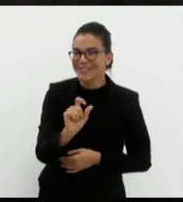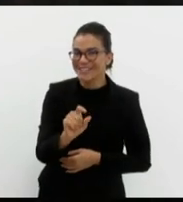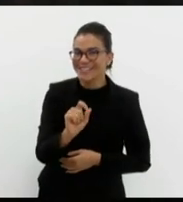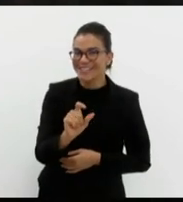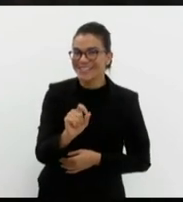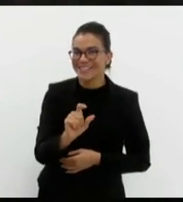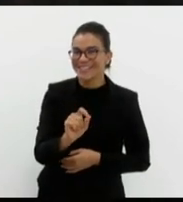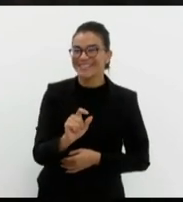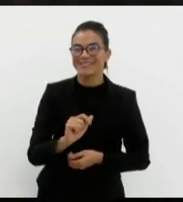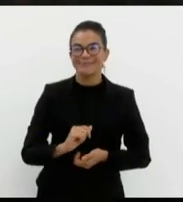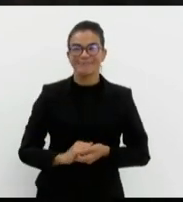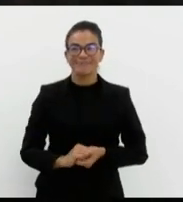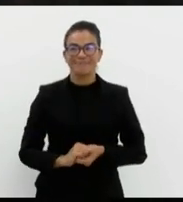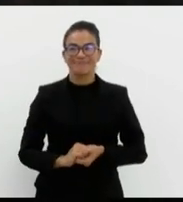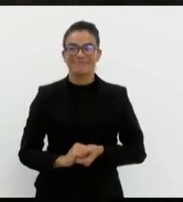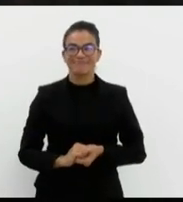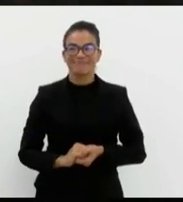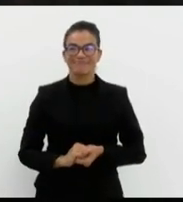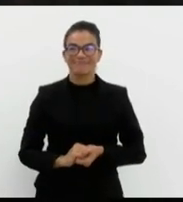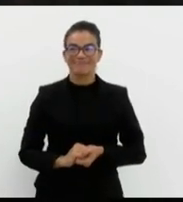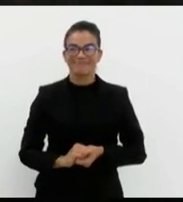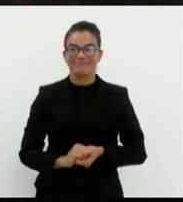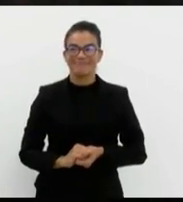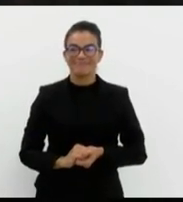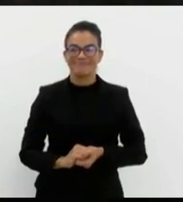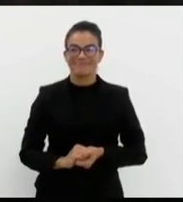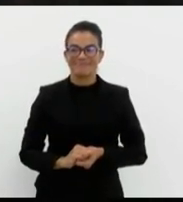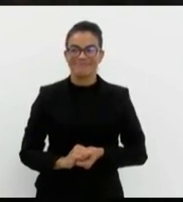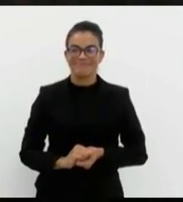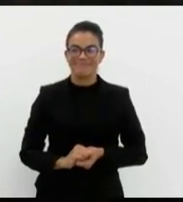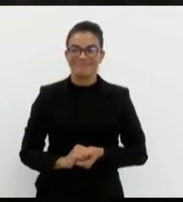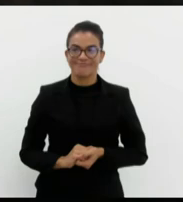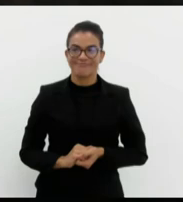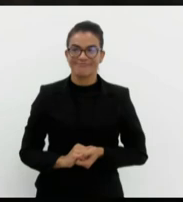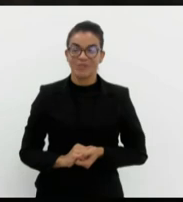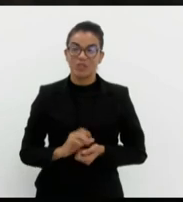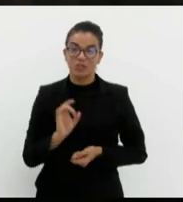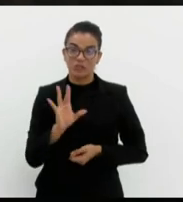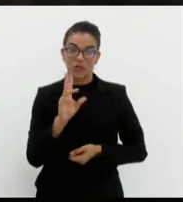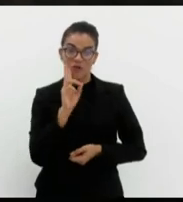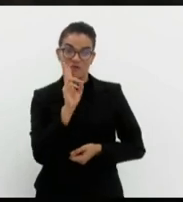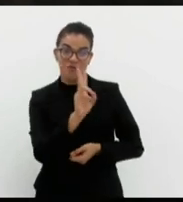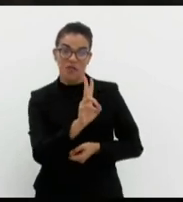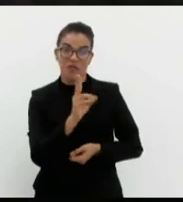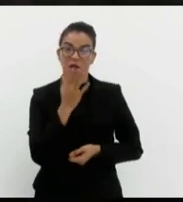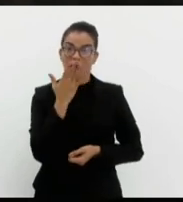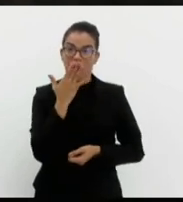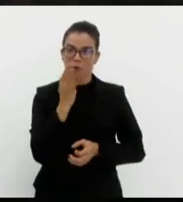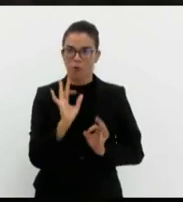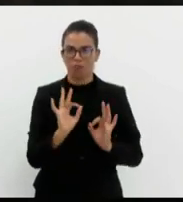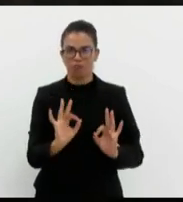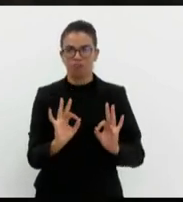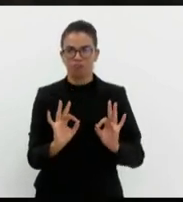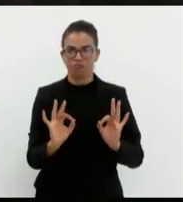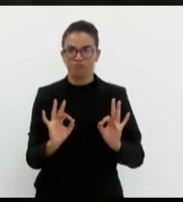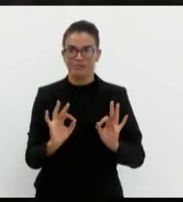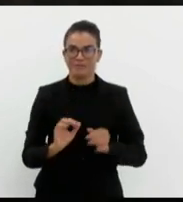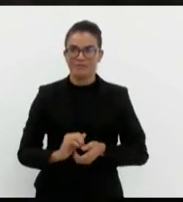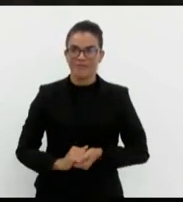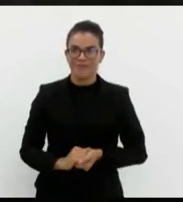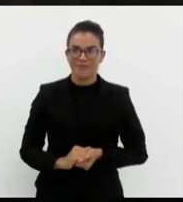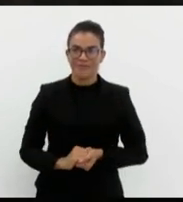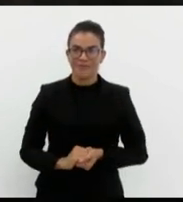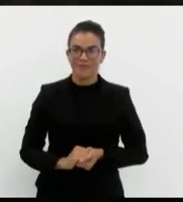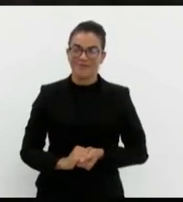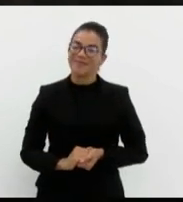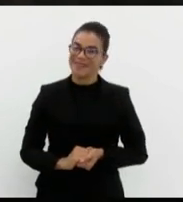Sr. Deputado, só estou verificando se a Cruz está presente. Com